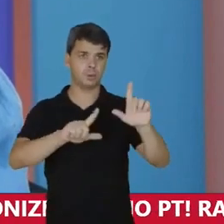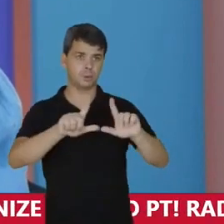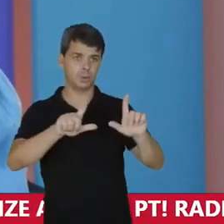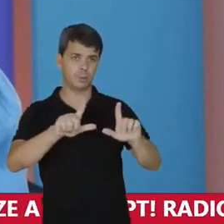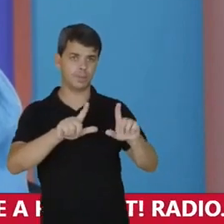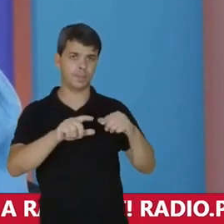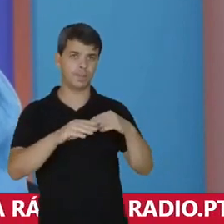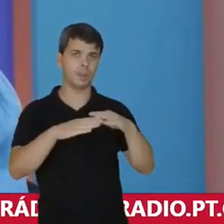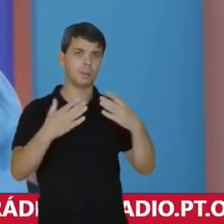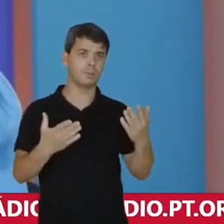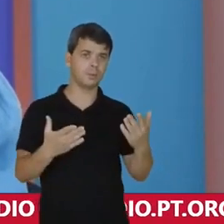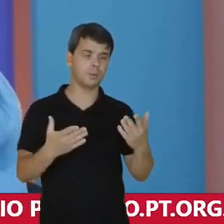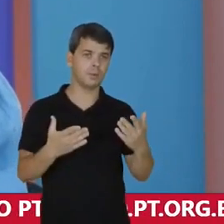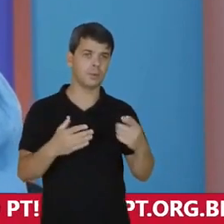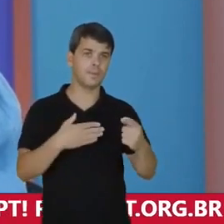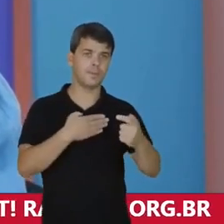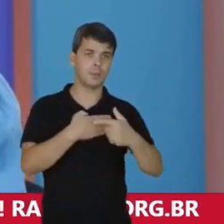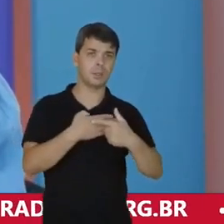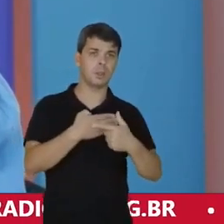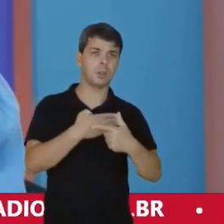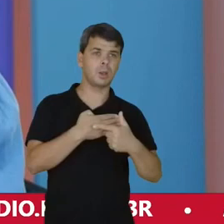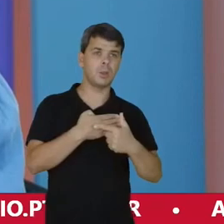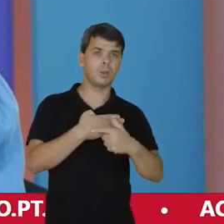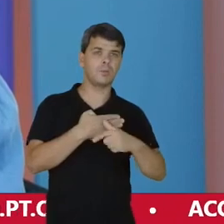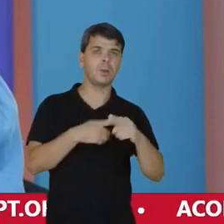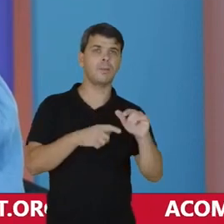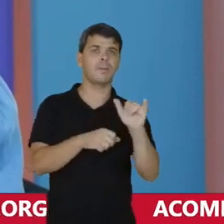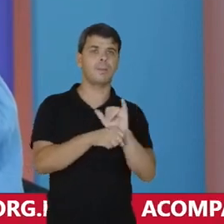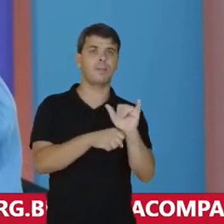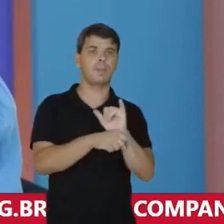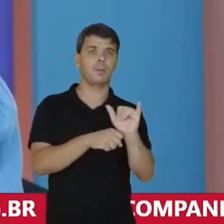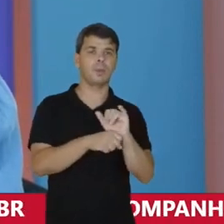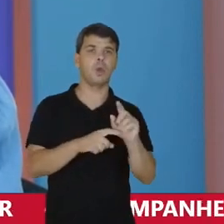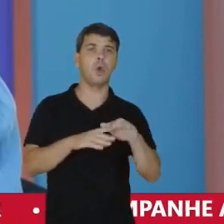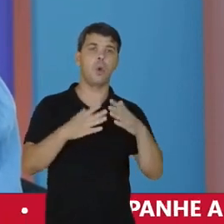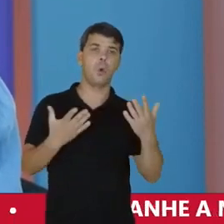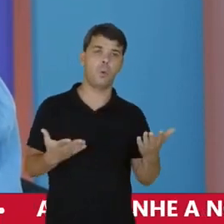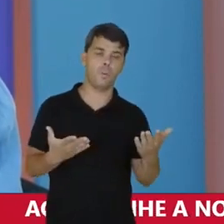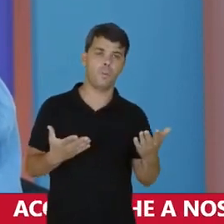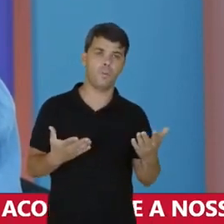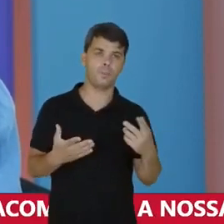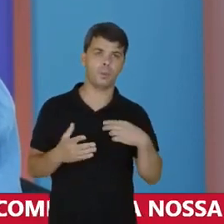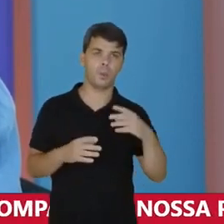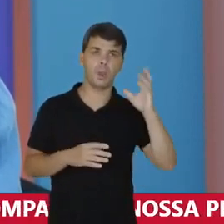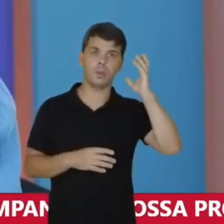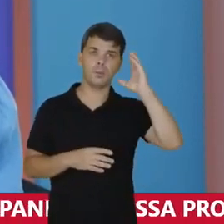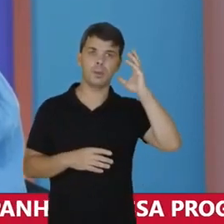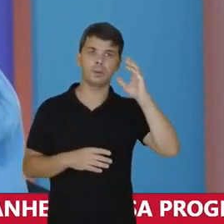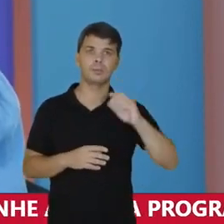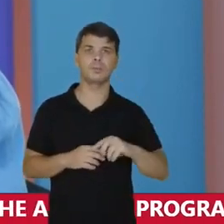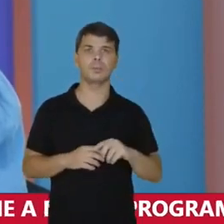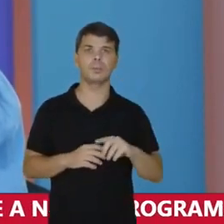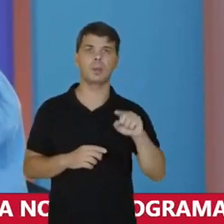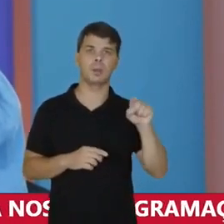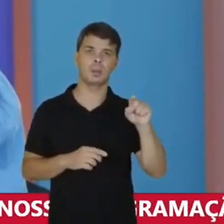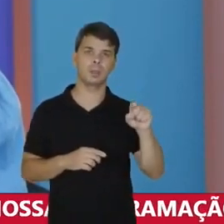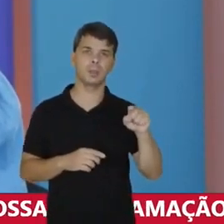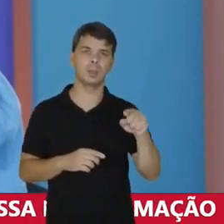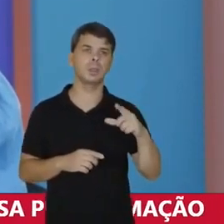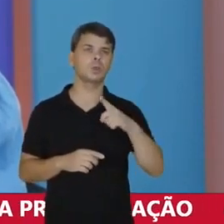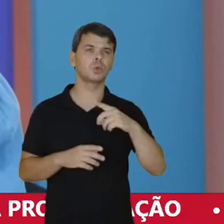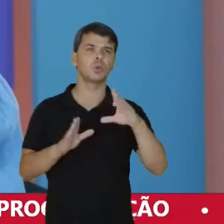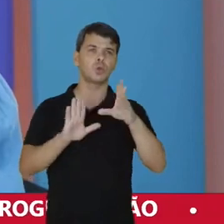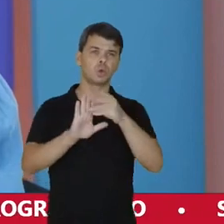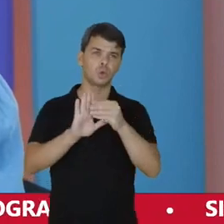programa? Então não deixe De conferir Nossa playlist No canal da TV PT No Youtube E o nosso podcast No Spotify Lá tem muito